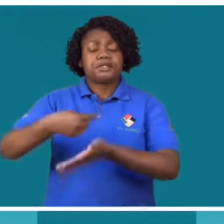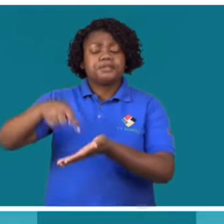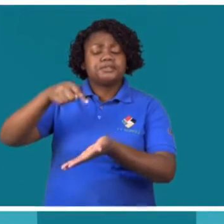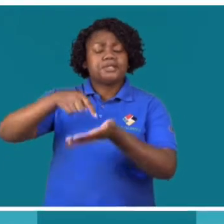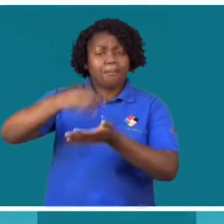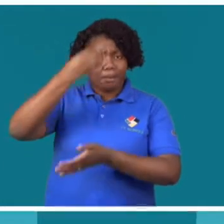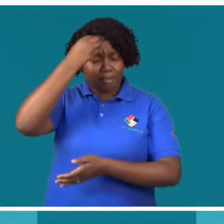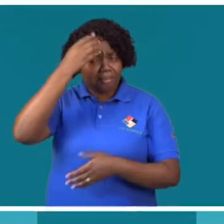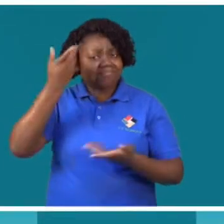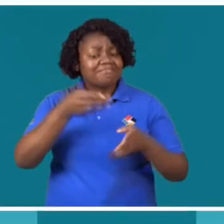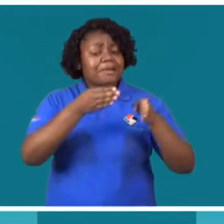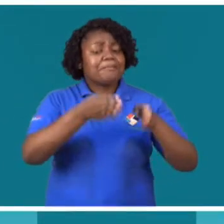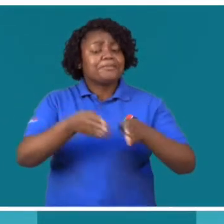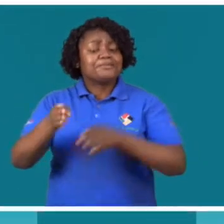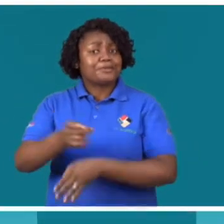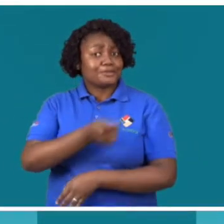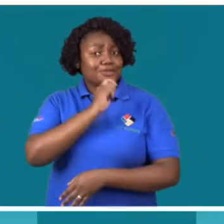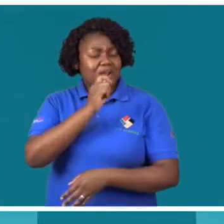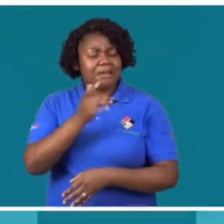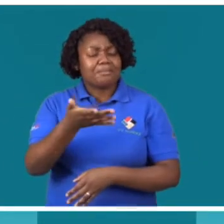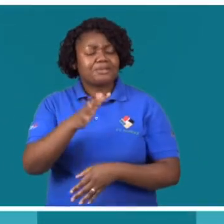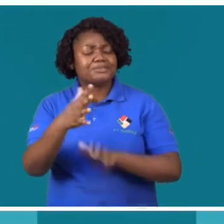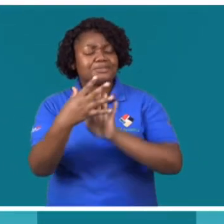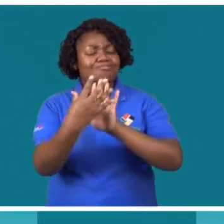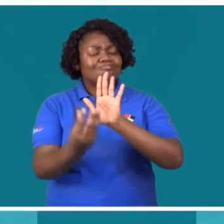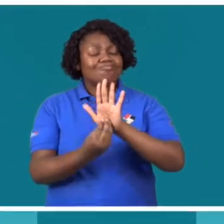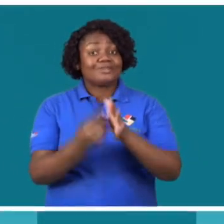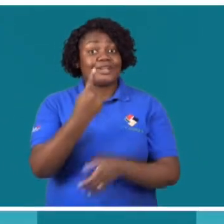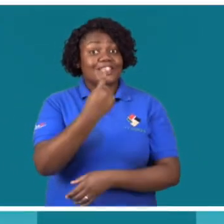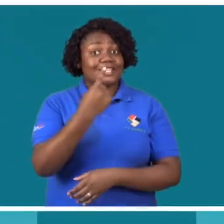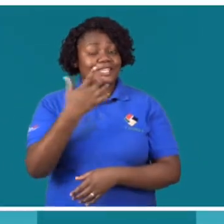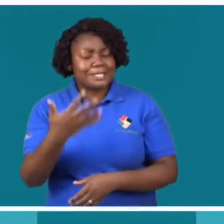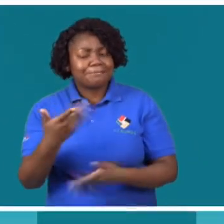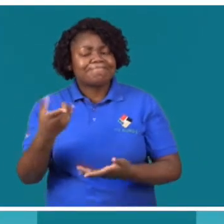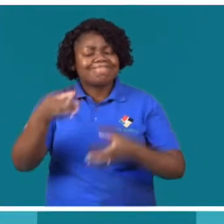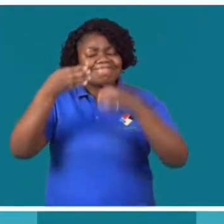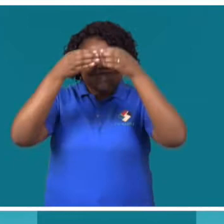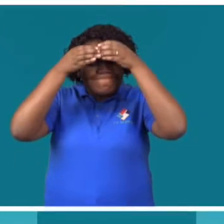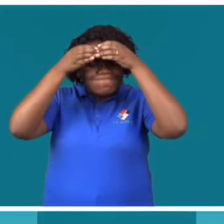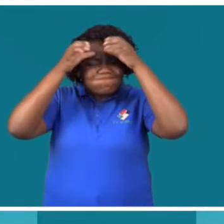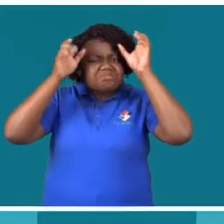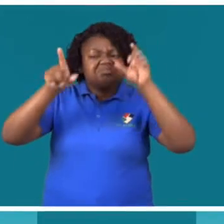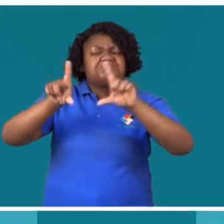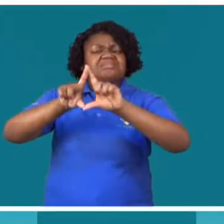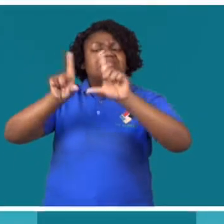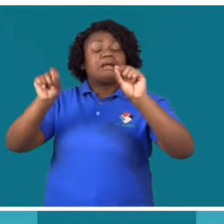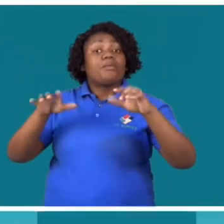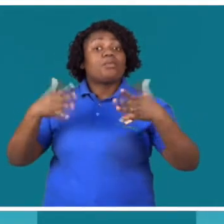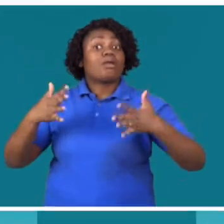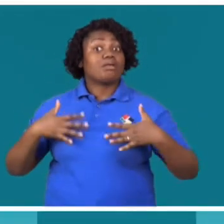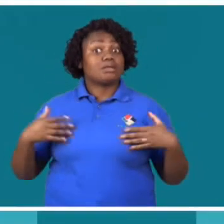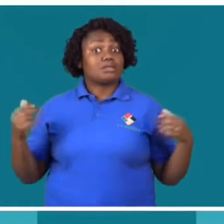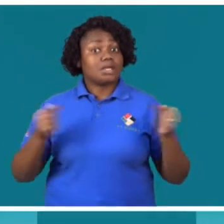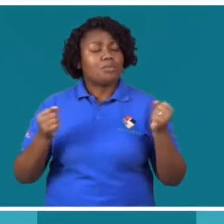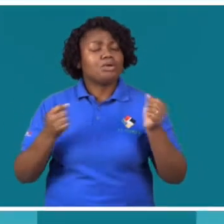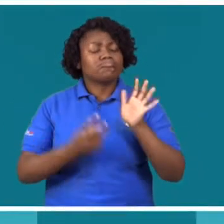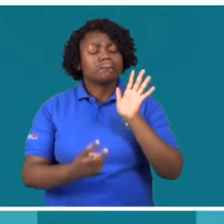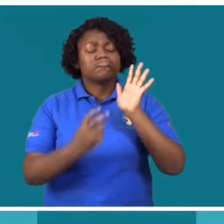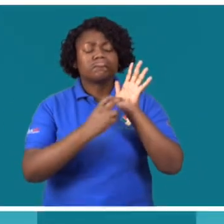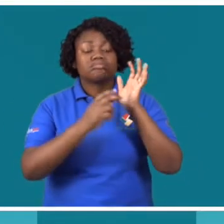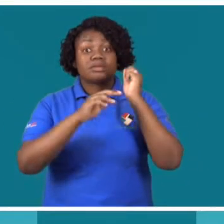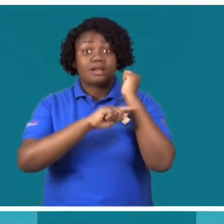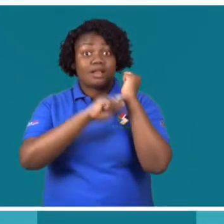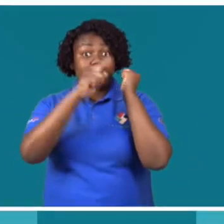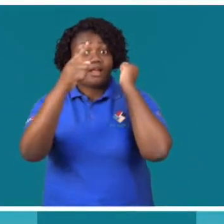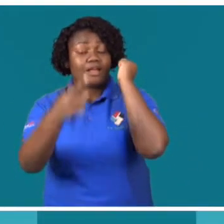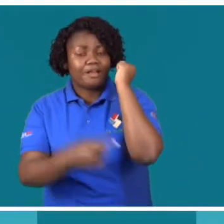Perto de 15 comunicadores de diversos órgãos da província e cidade de Maputo foram capacitados em matéria de